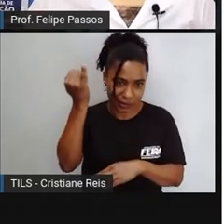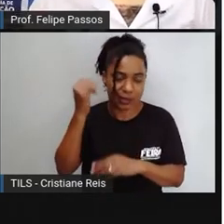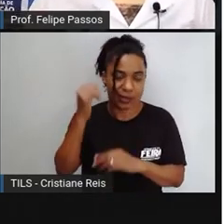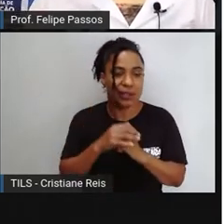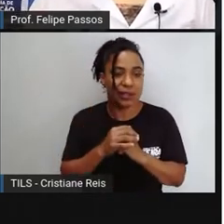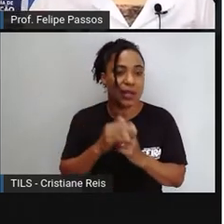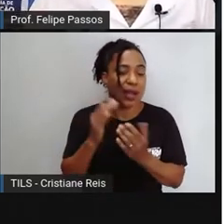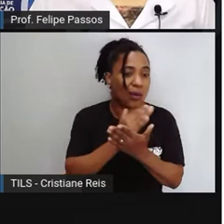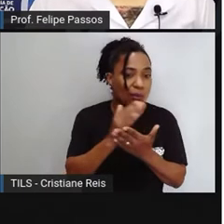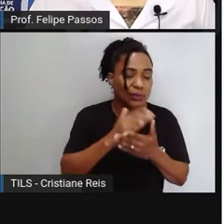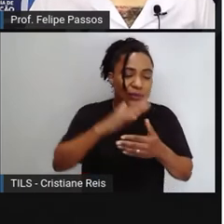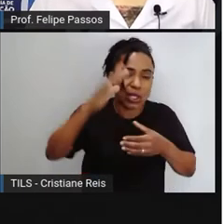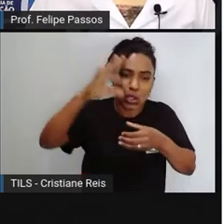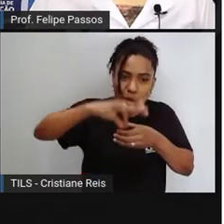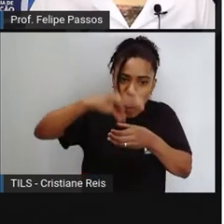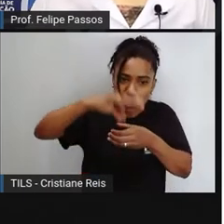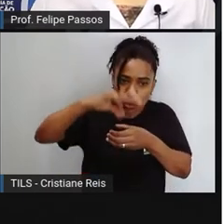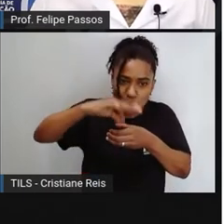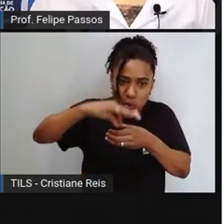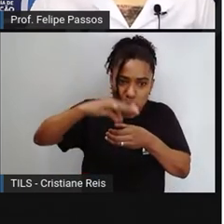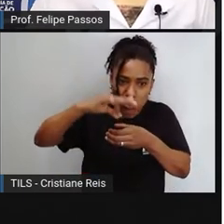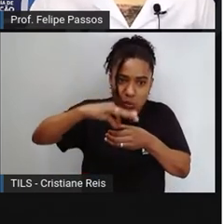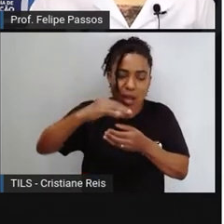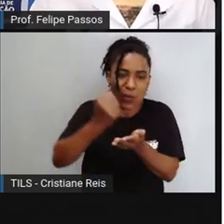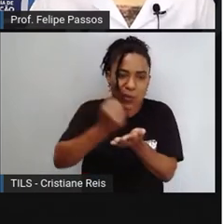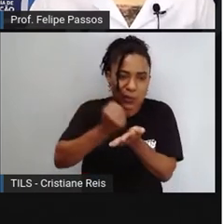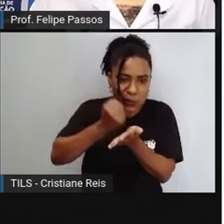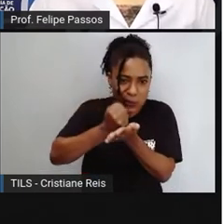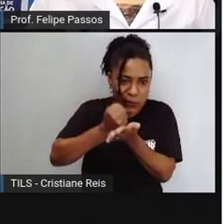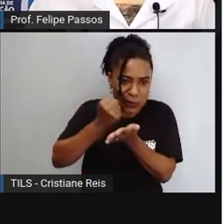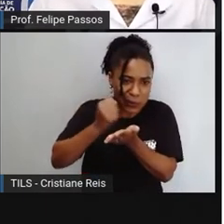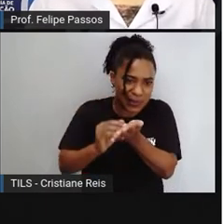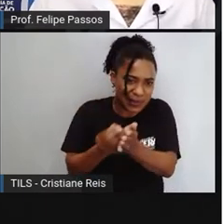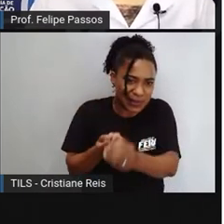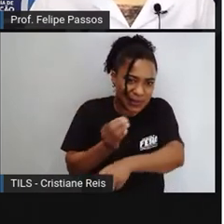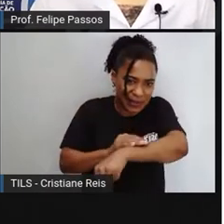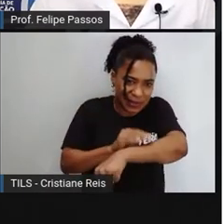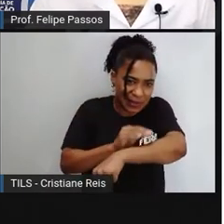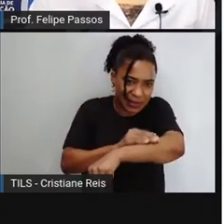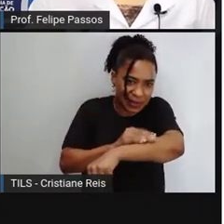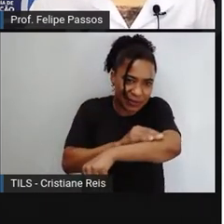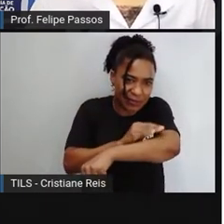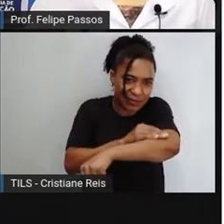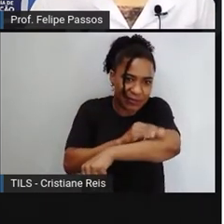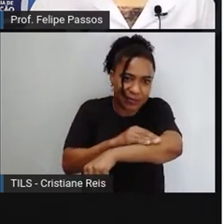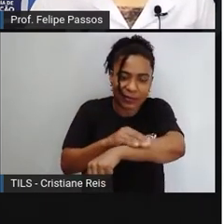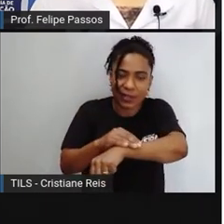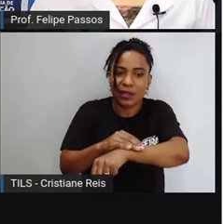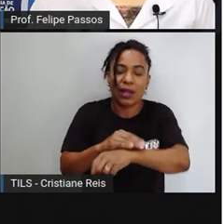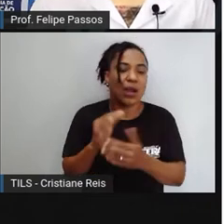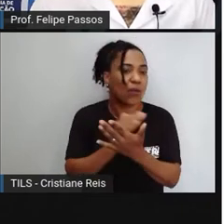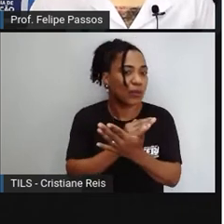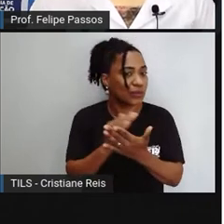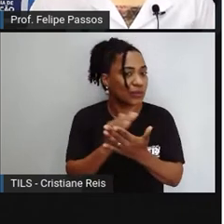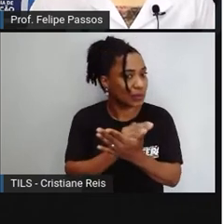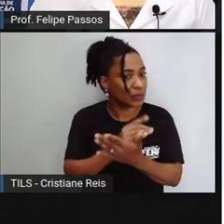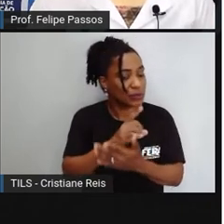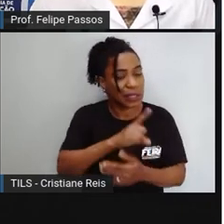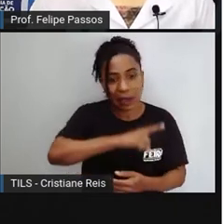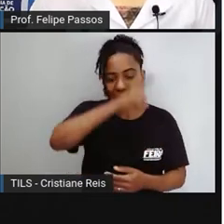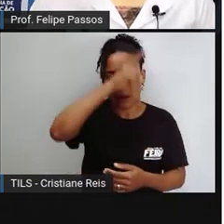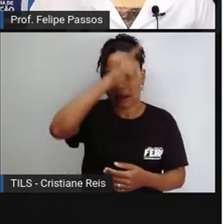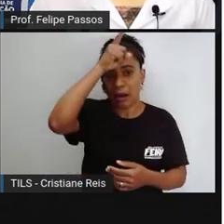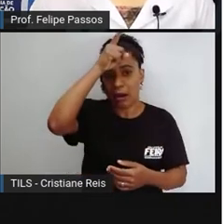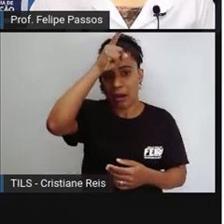chás, concordo, mas tem algumas coisas que o pessoal inventa e que não são corretas. Então, gente precisa procurar ajuda